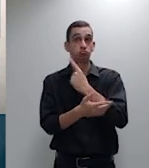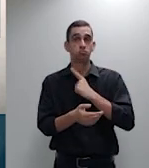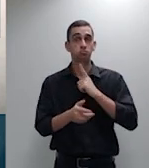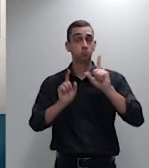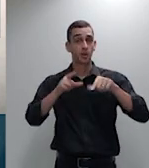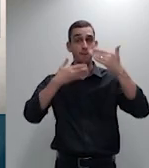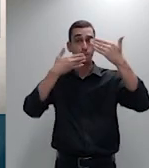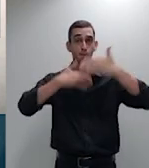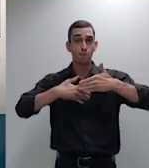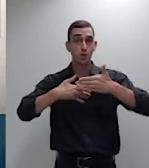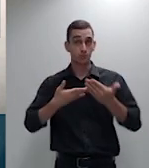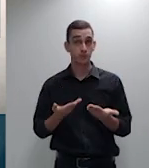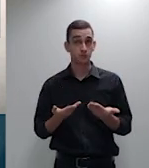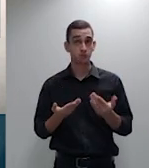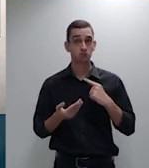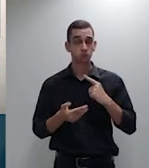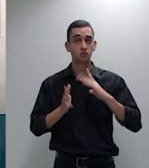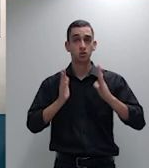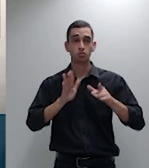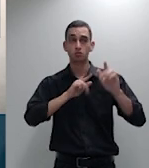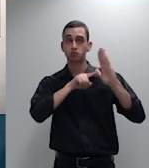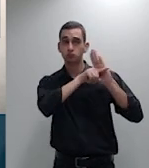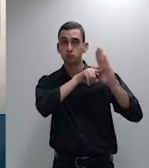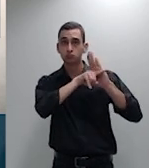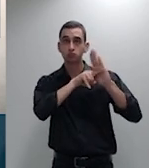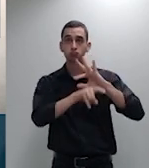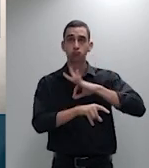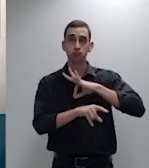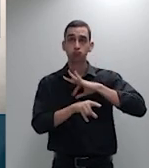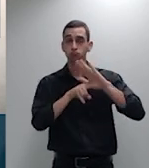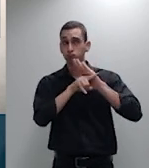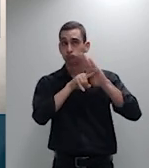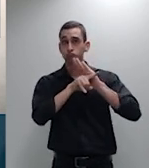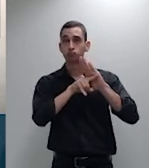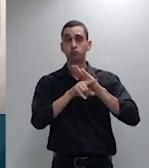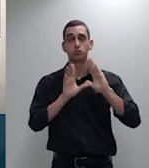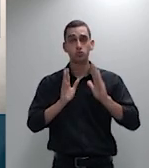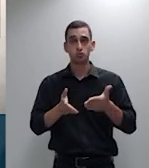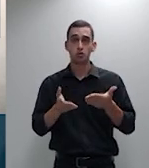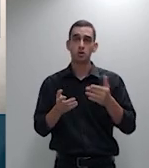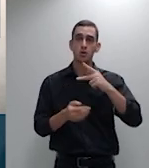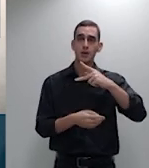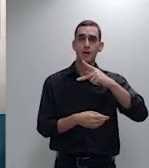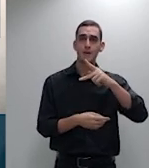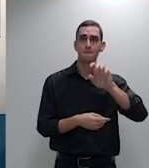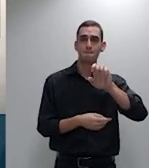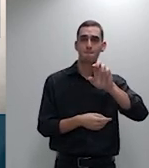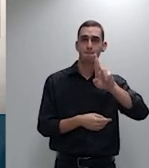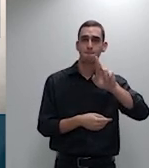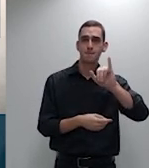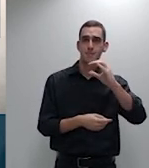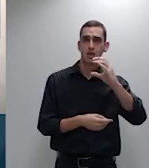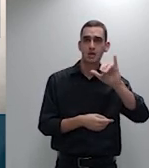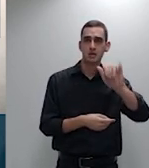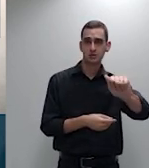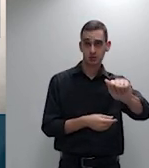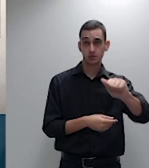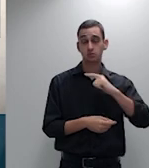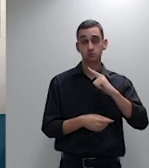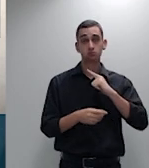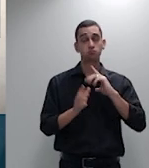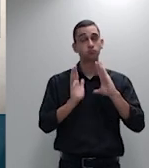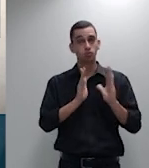pericial ou alguma coisa tão sólida que fosse impossível ao próprio que